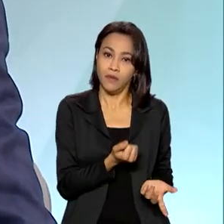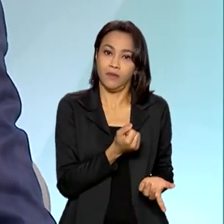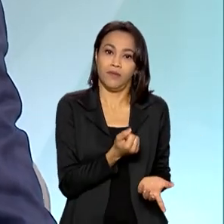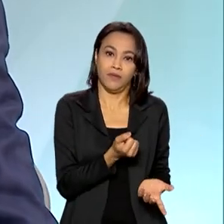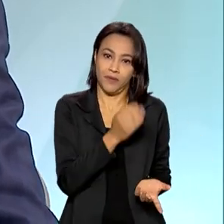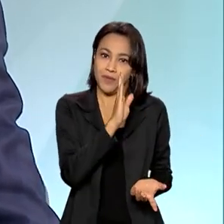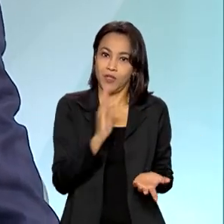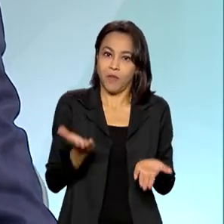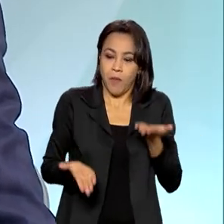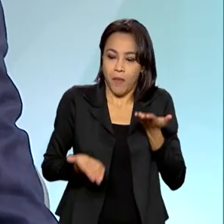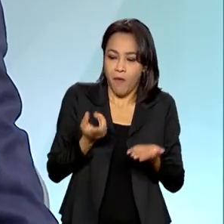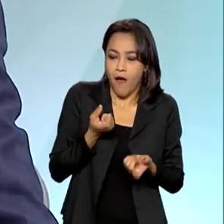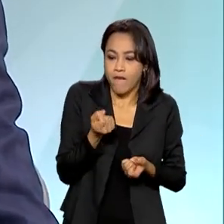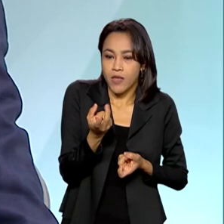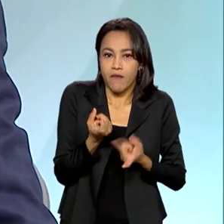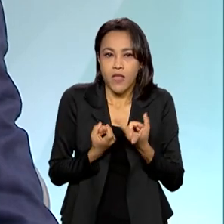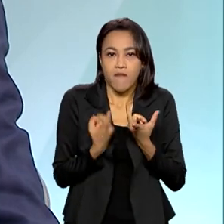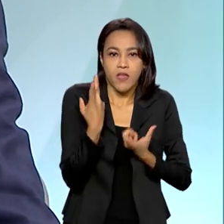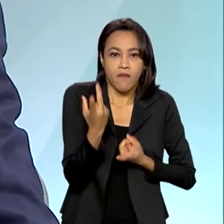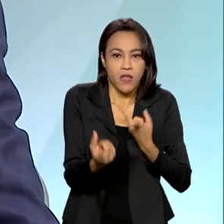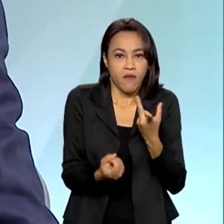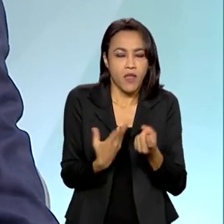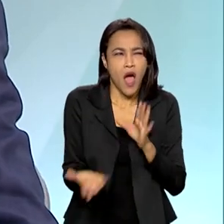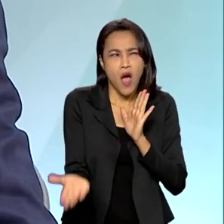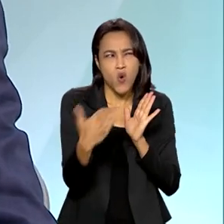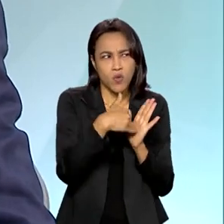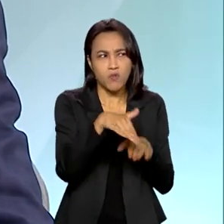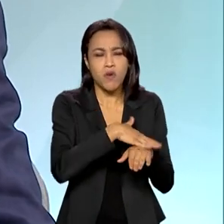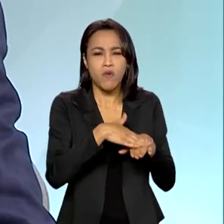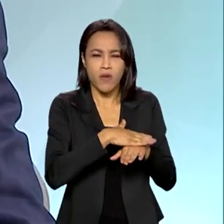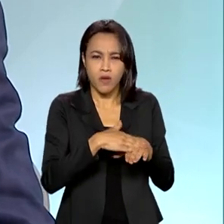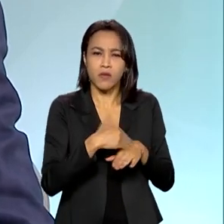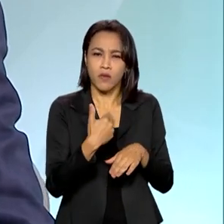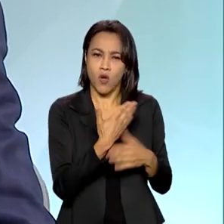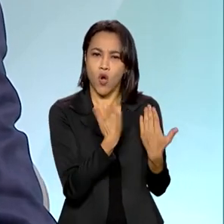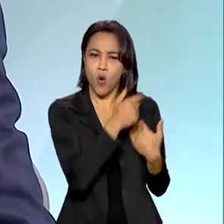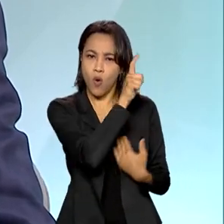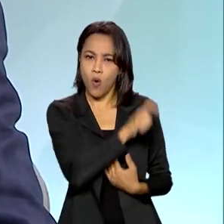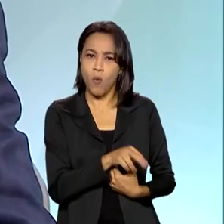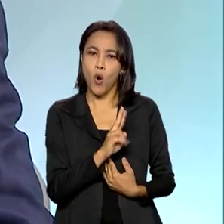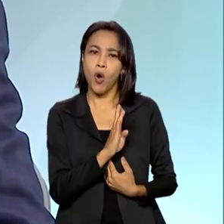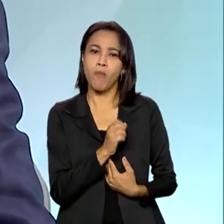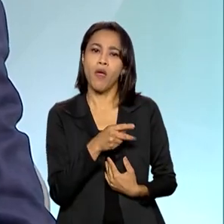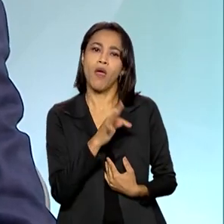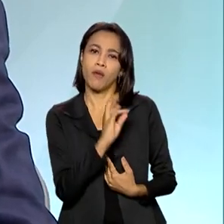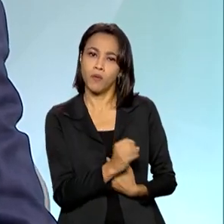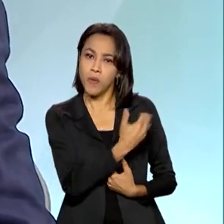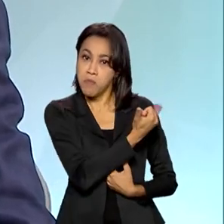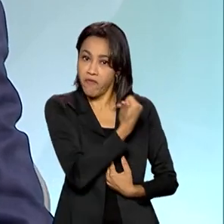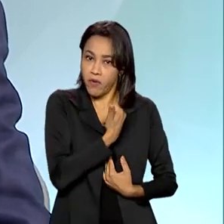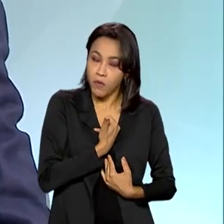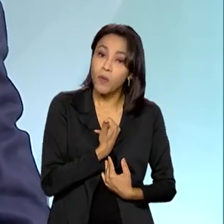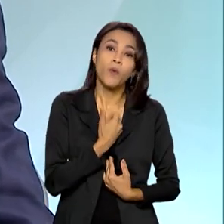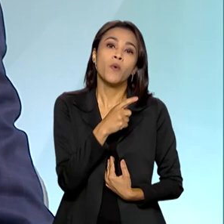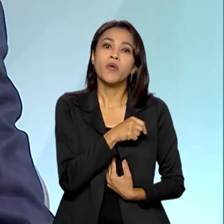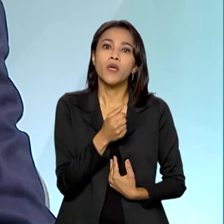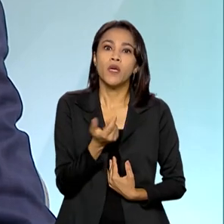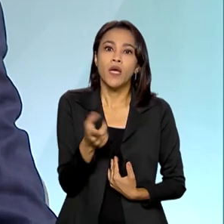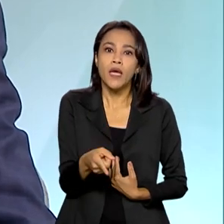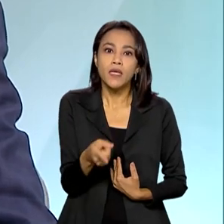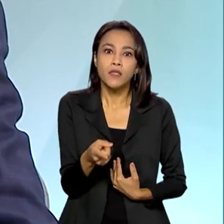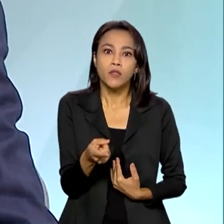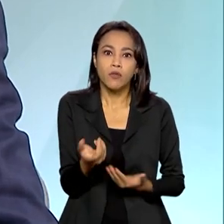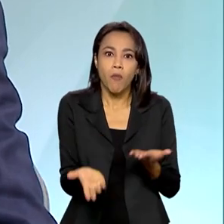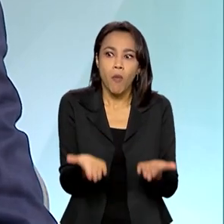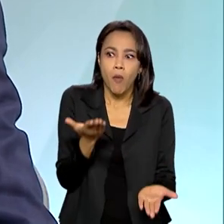a balança comercial brasileira. A última conversa que tive com o Roberto Campos, ele me informou que o efeito da elevação das commodities na